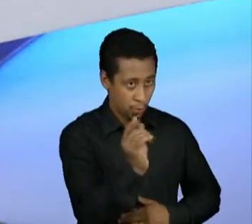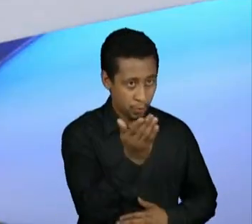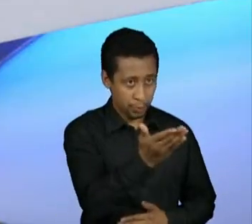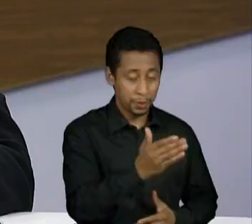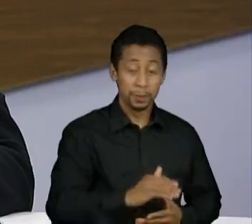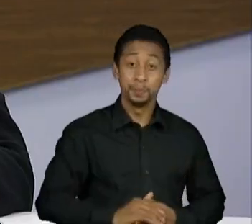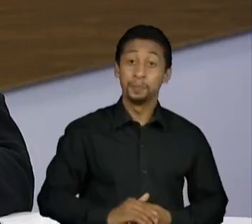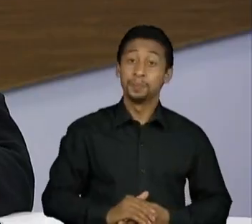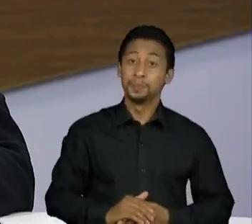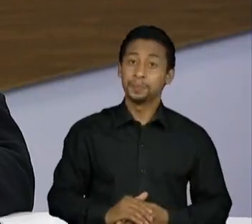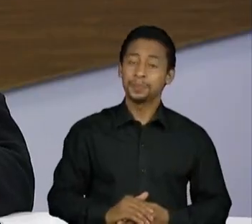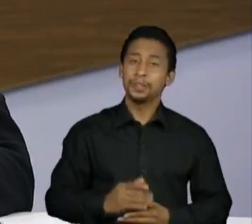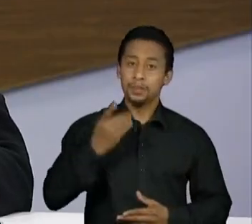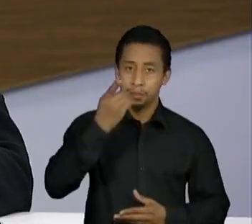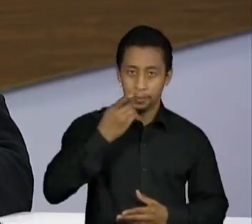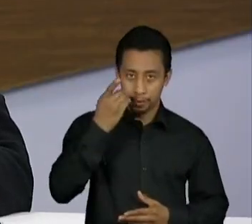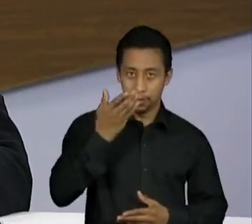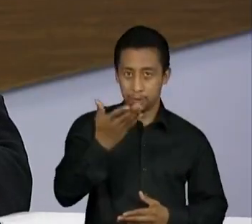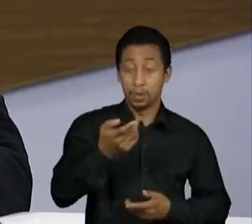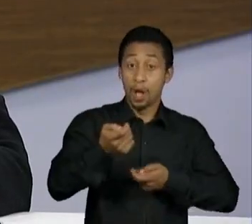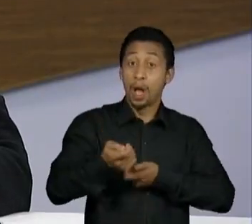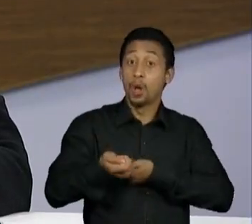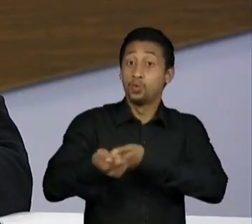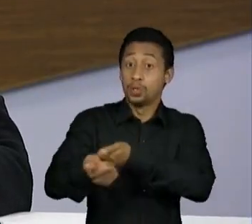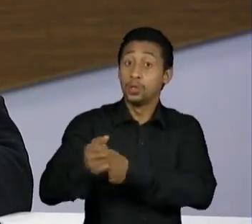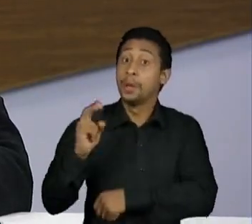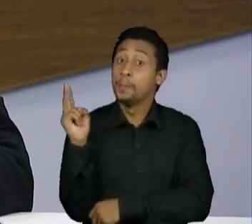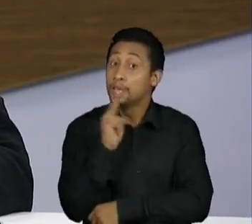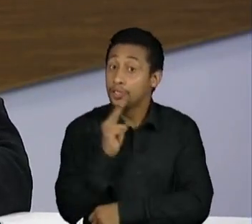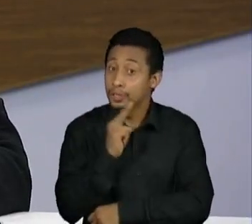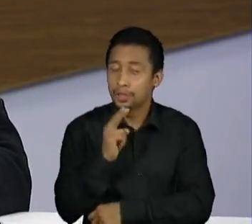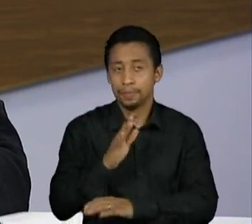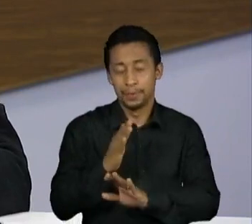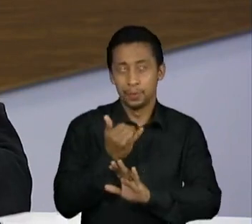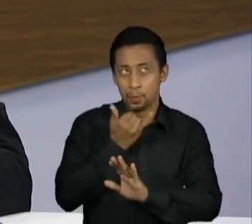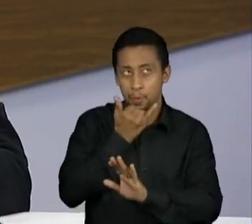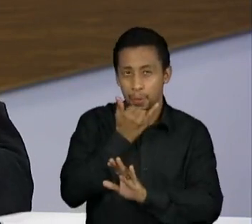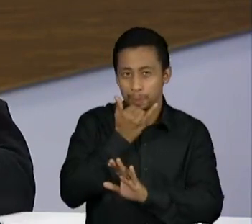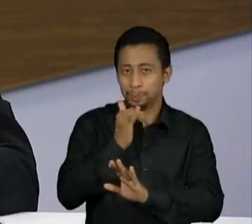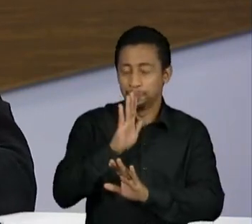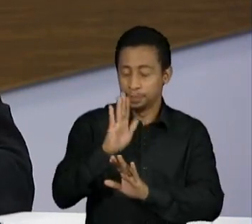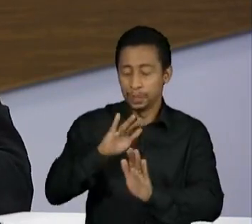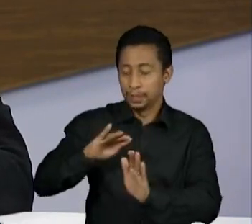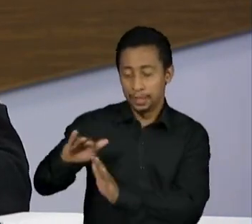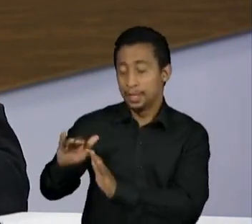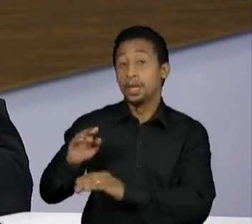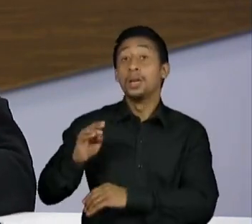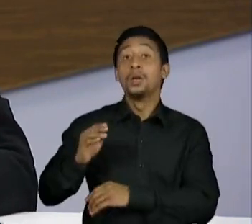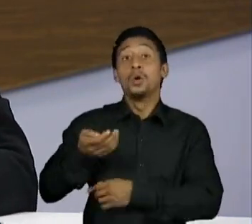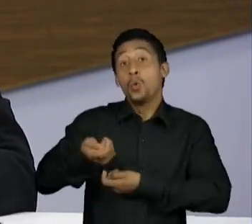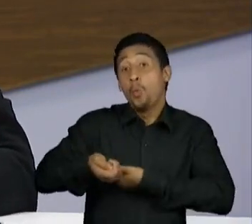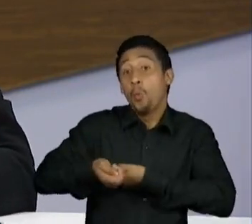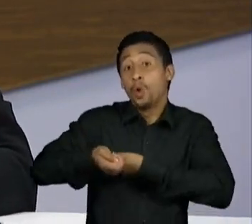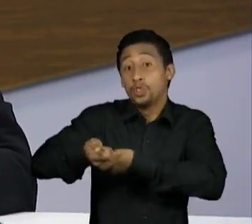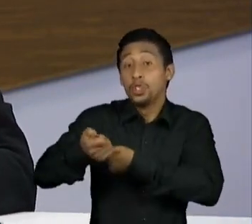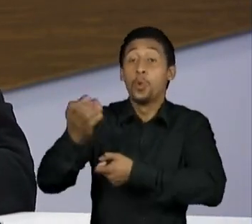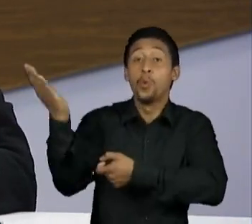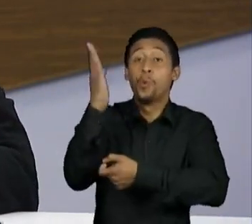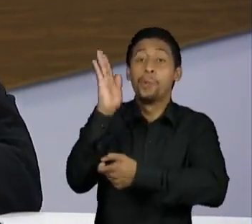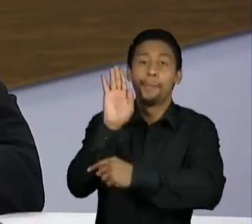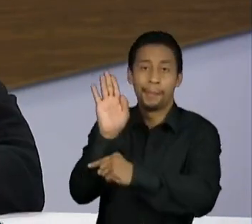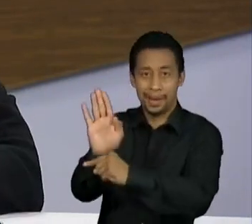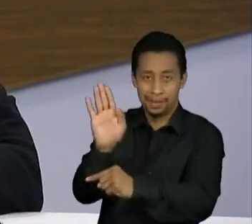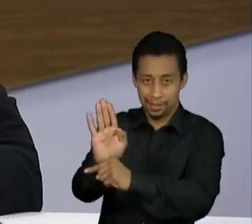Deputado, o auxílio Brasil ainda não existe na prática e o Bolsa